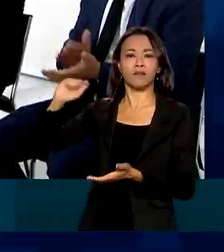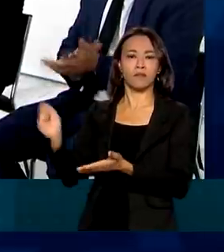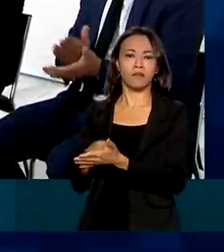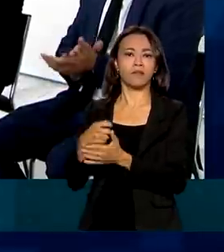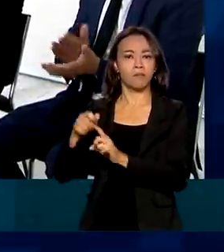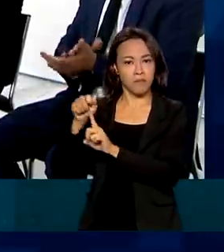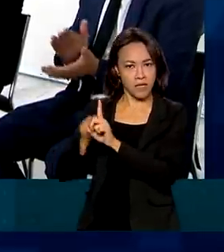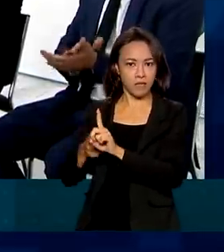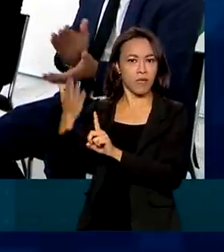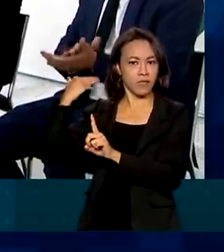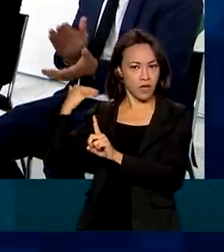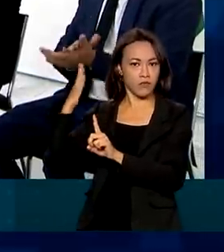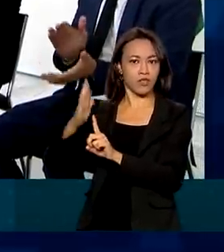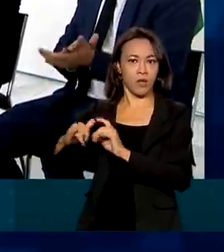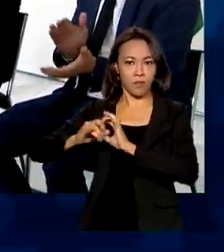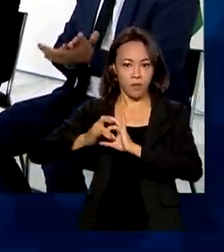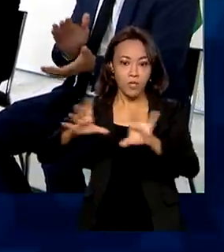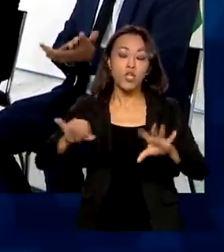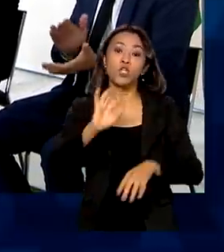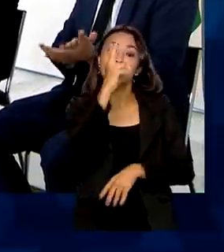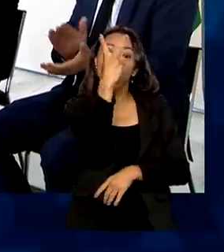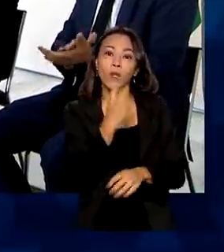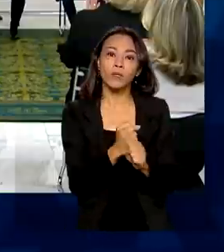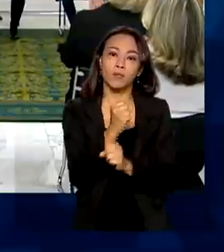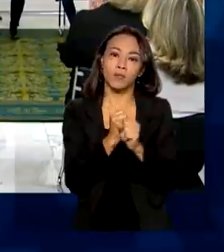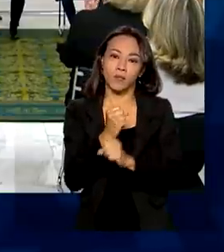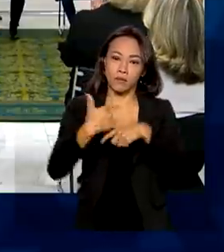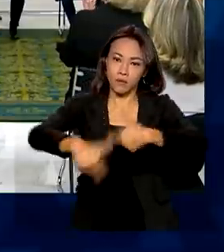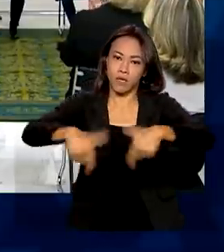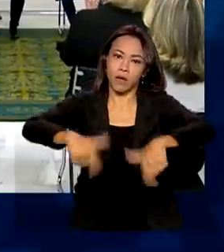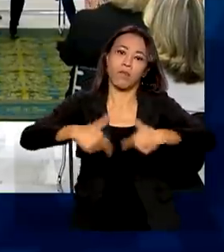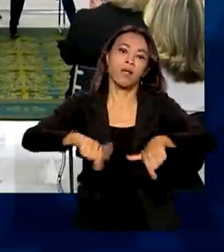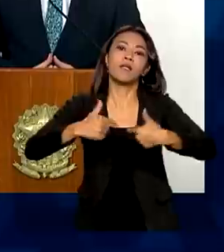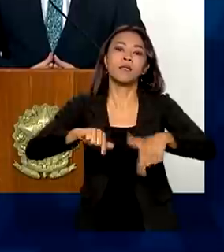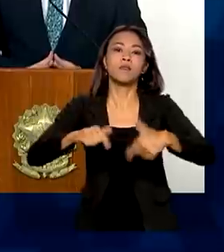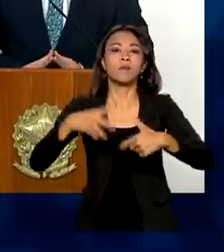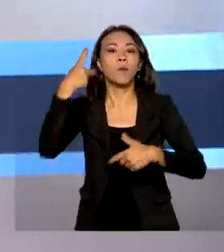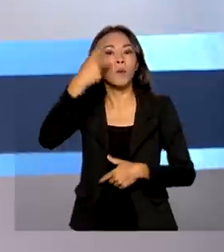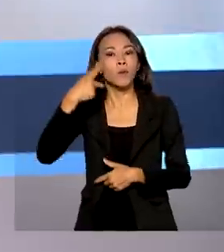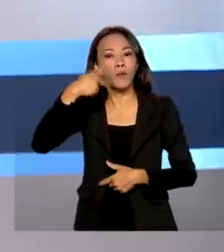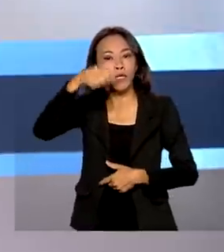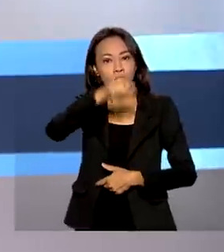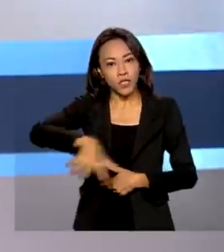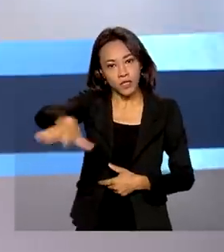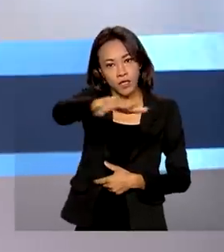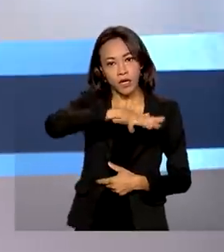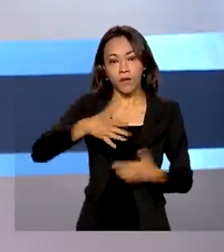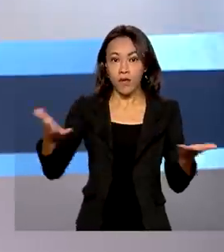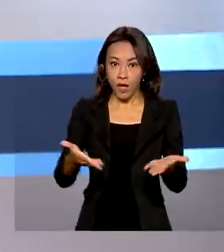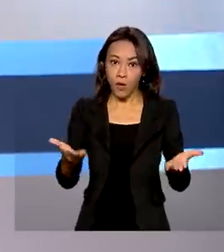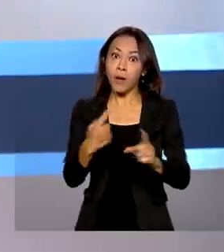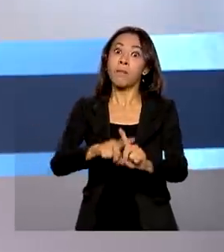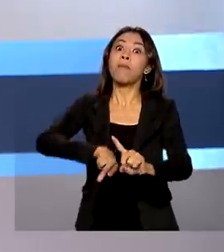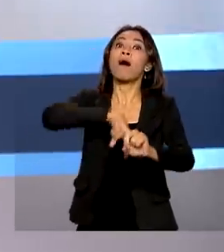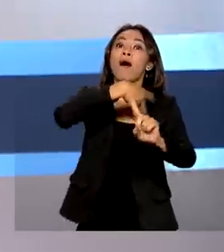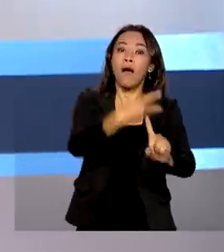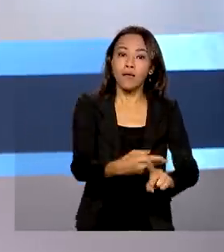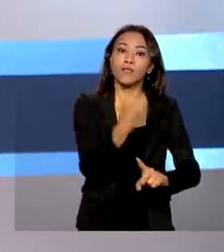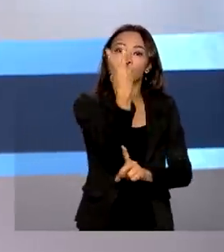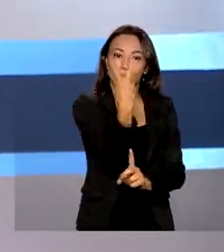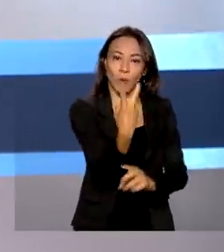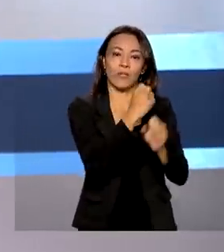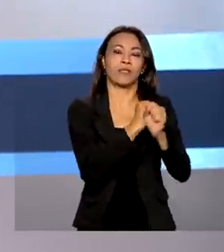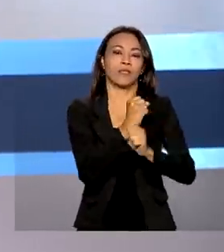Augusto Aras já cumpriu dois anos à frente do órgão máximo do Ministério Público Federal e agora terá mais dois anos no